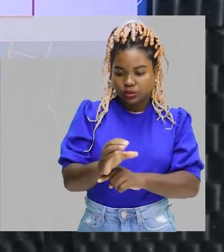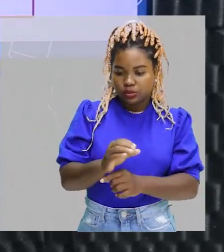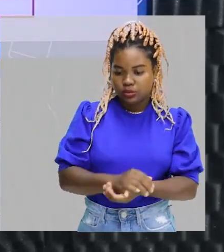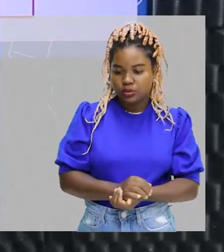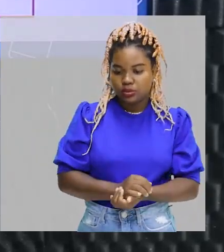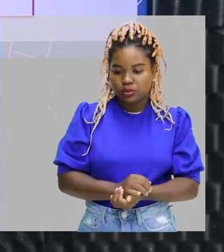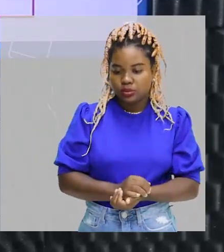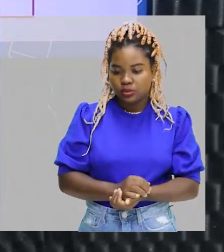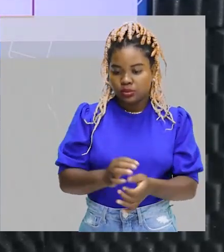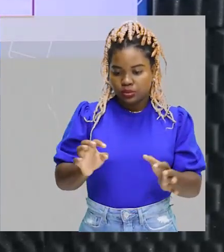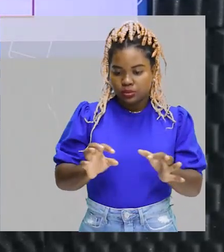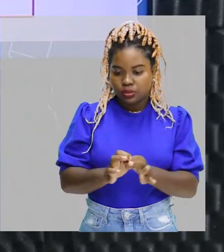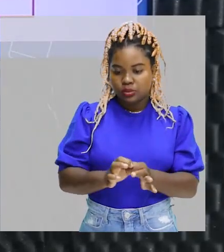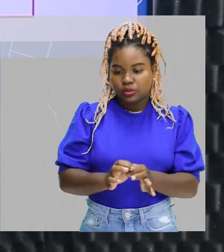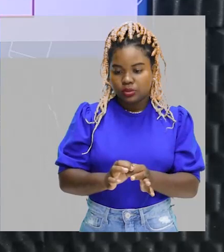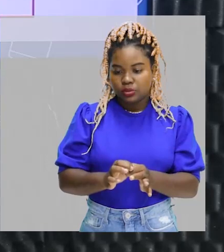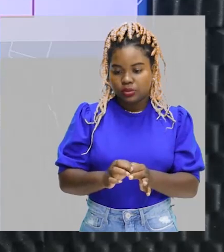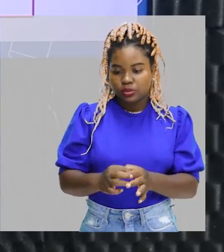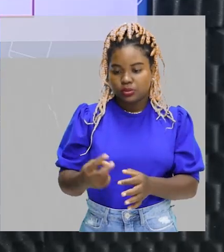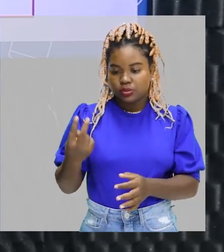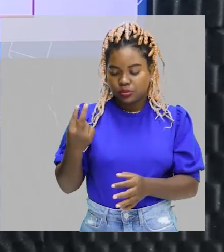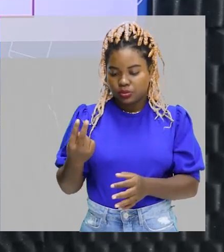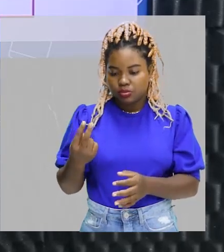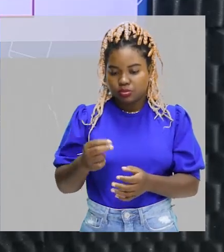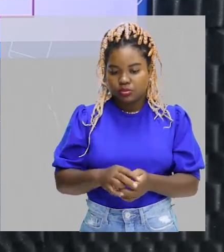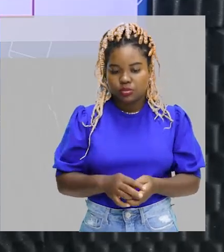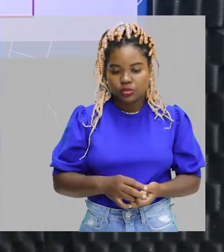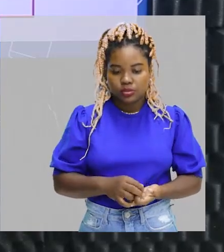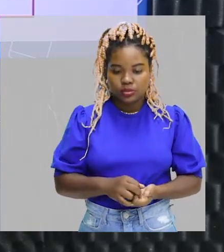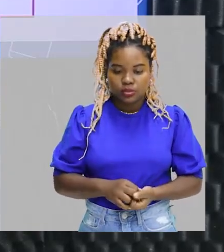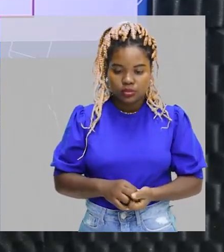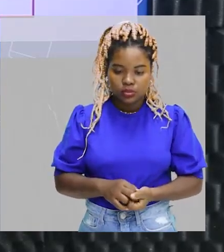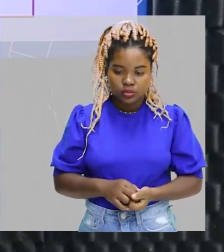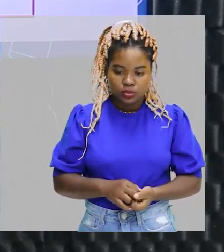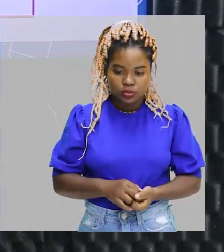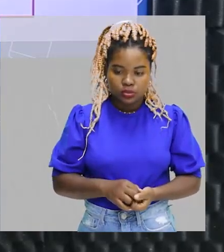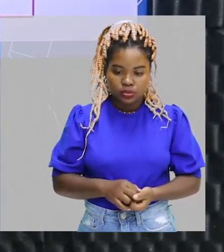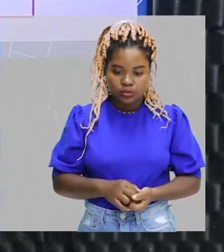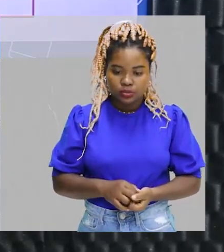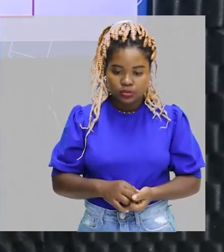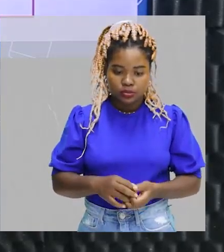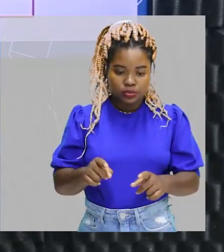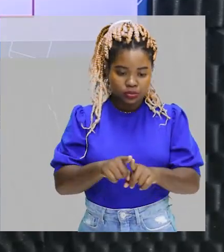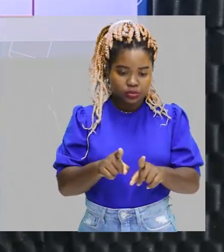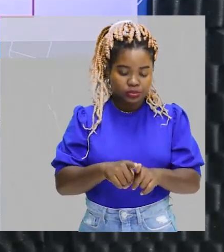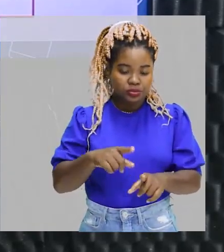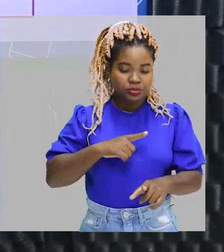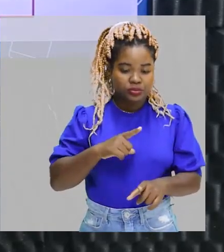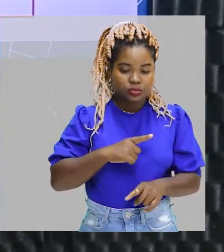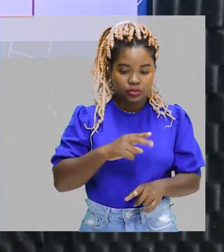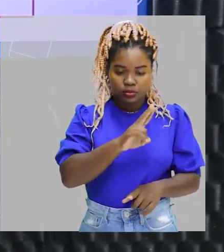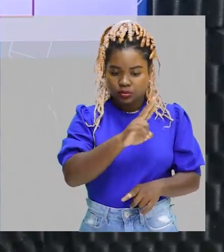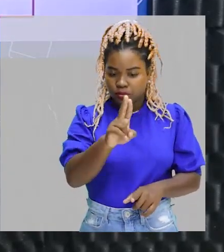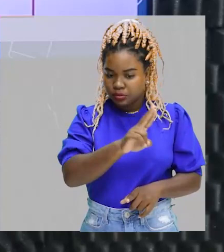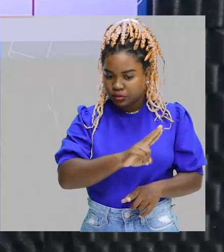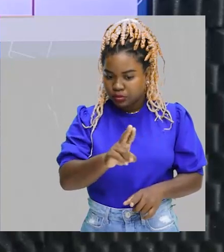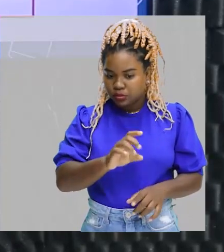com ligações duplas alternadas. Show de bola? Então, um pouquinho também da nomenclatura dos